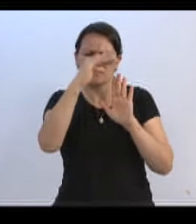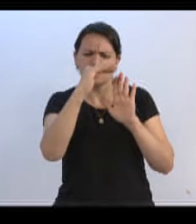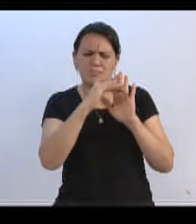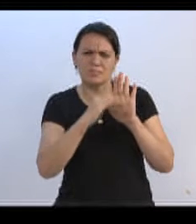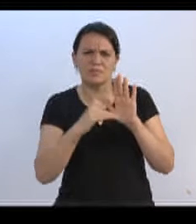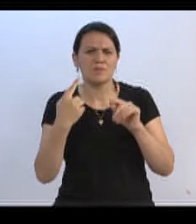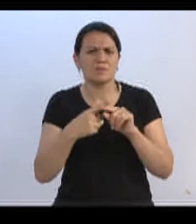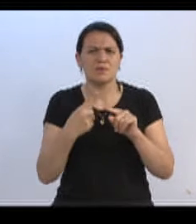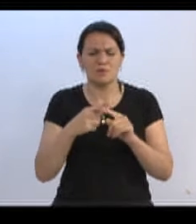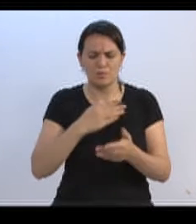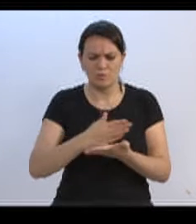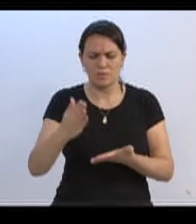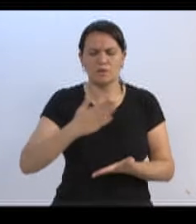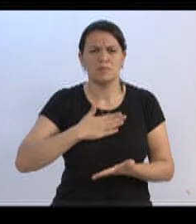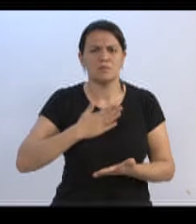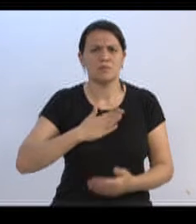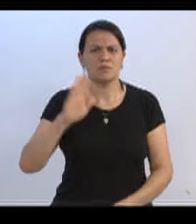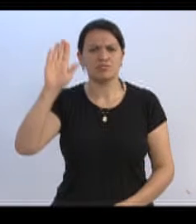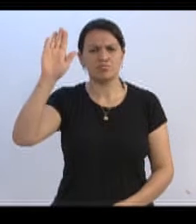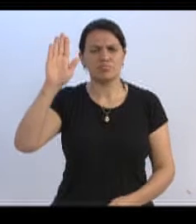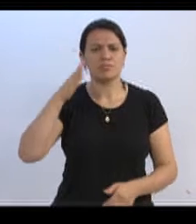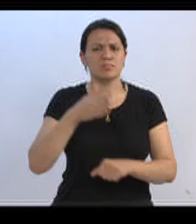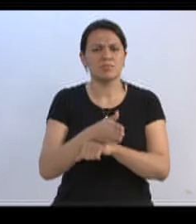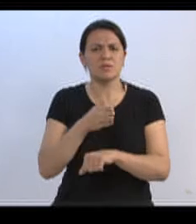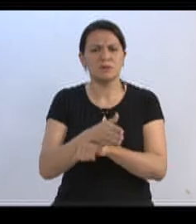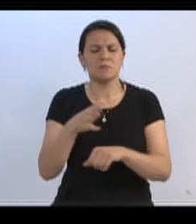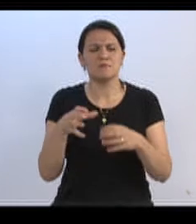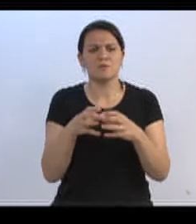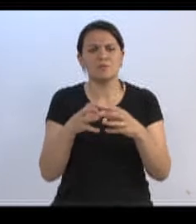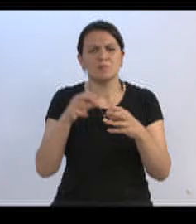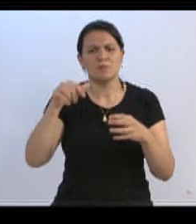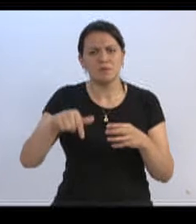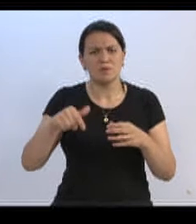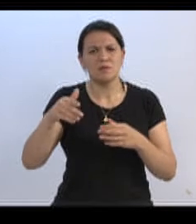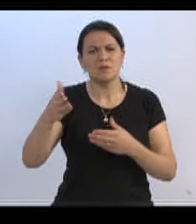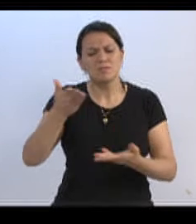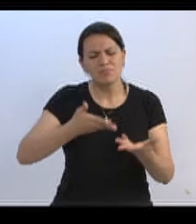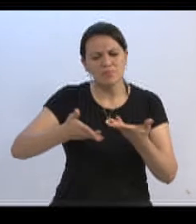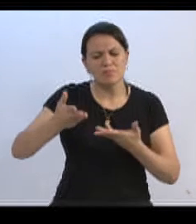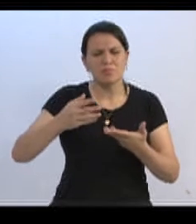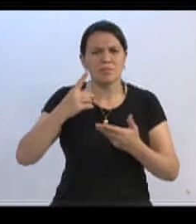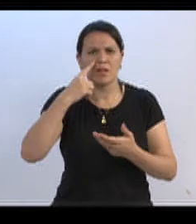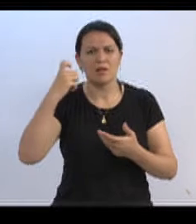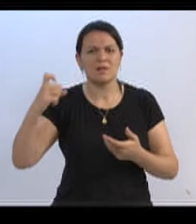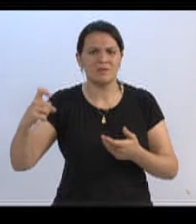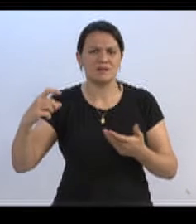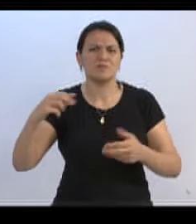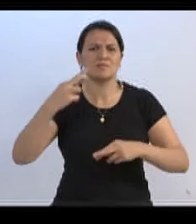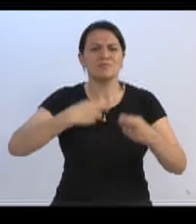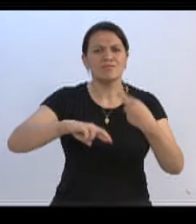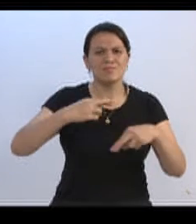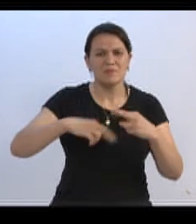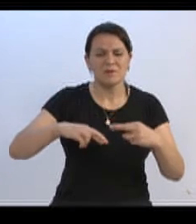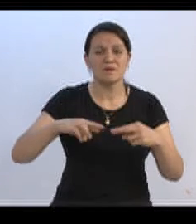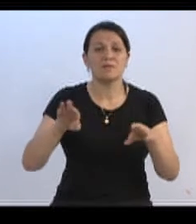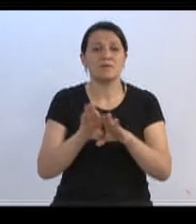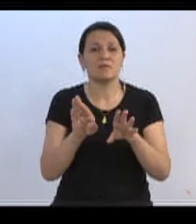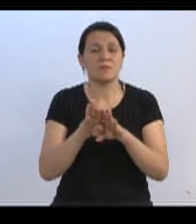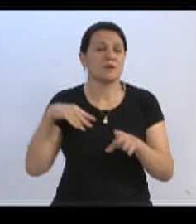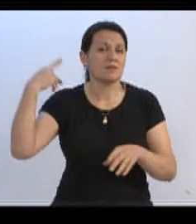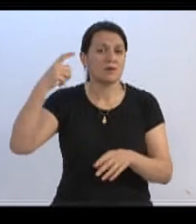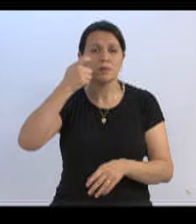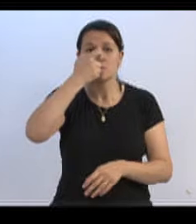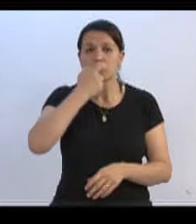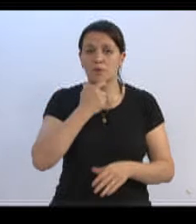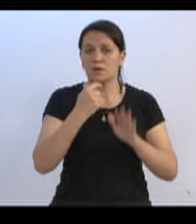porque, no início do meu mandato, participava ativamente de uma comissão nesta casa que tratava sobre o assunto lixo reciclado. Também, na mesma forma que o vereador Becker apresentou